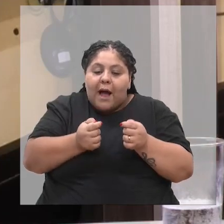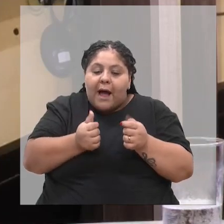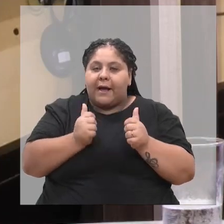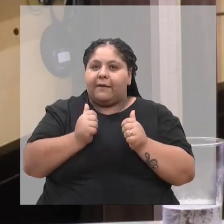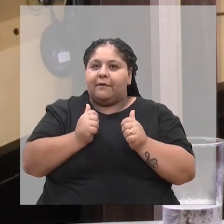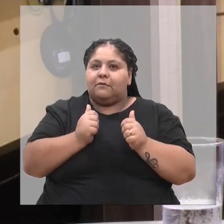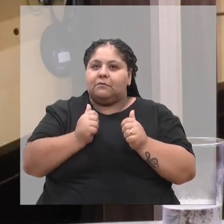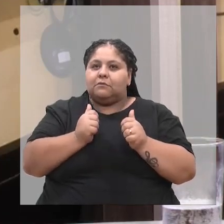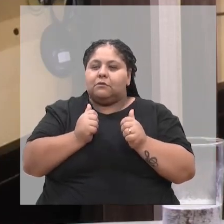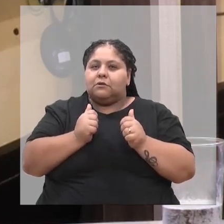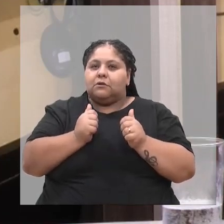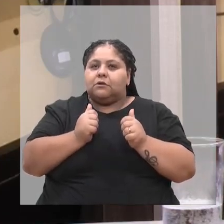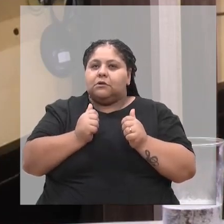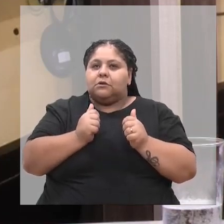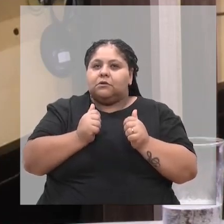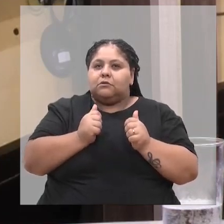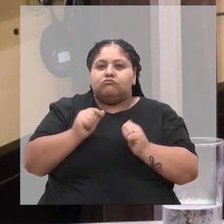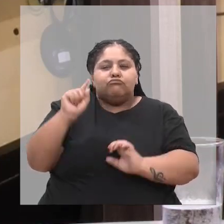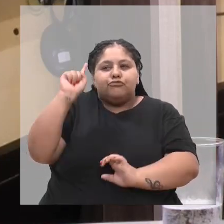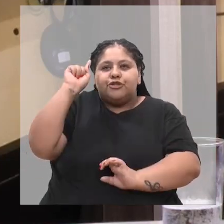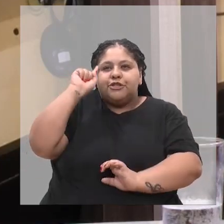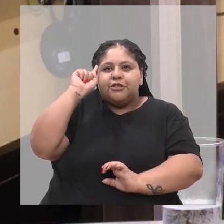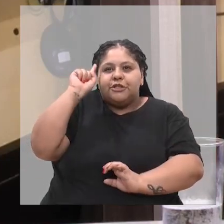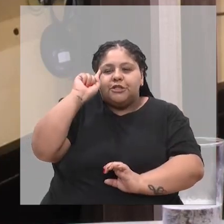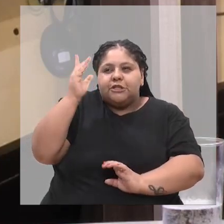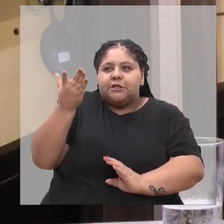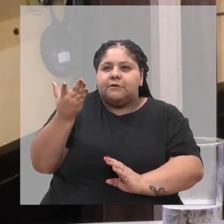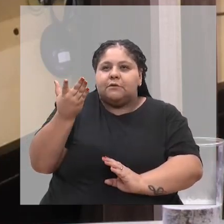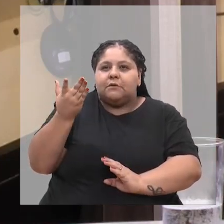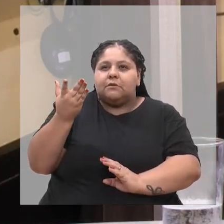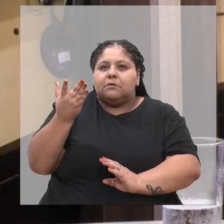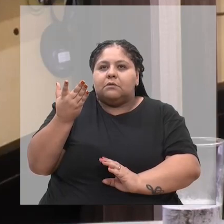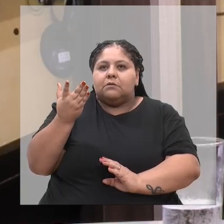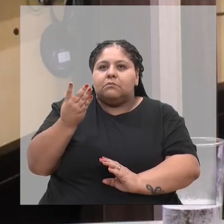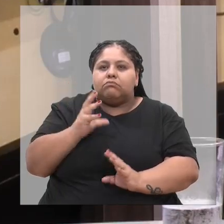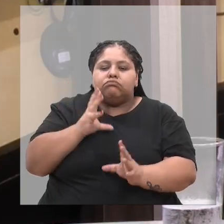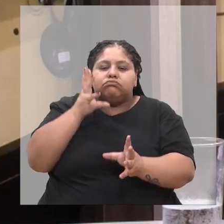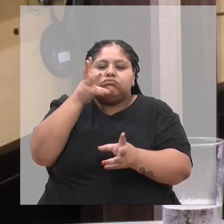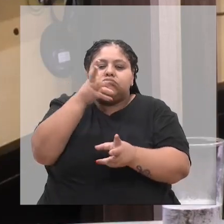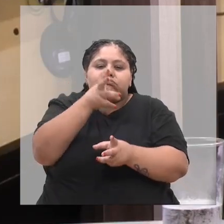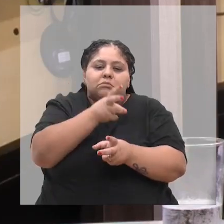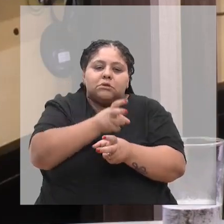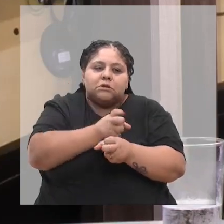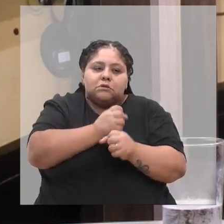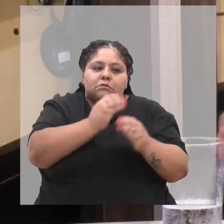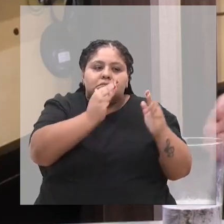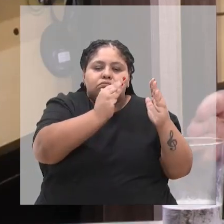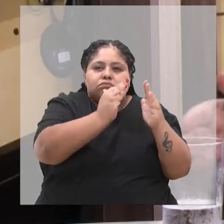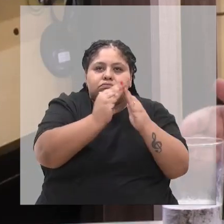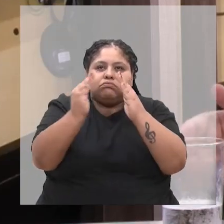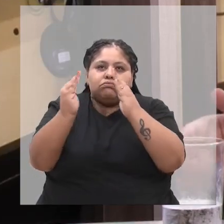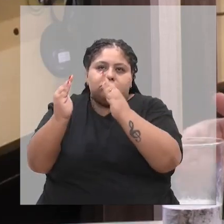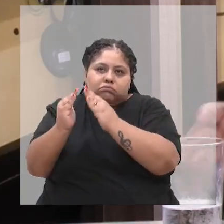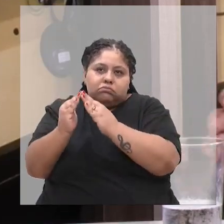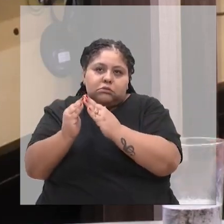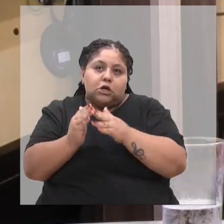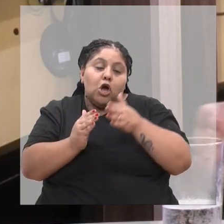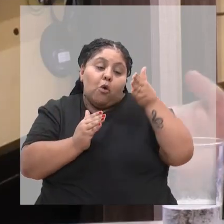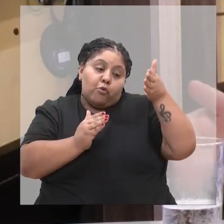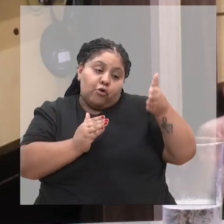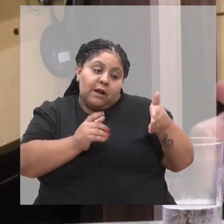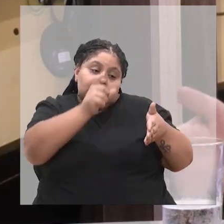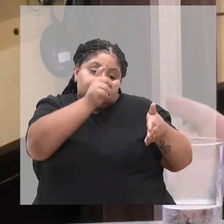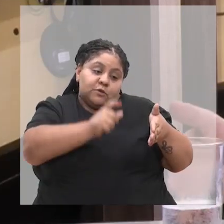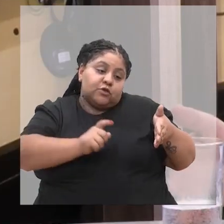um hábito, um modismo, os animais de estimação, por um lado, de forma interessante, as